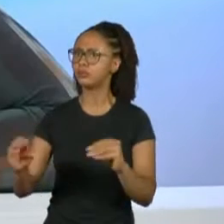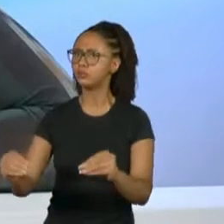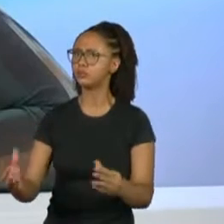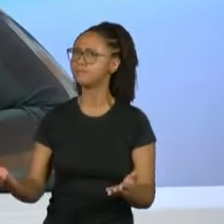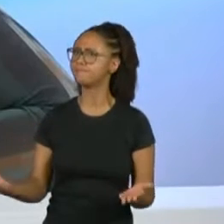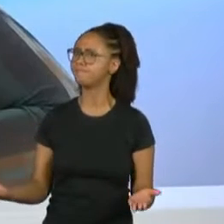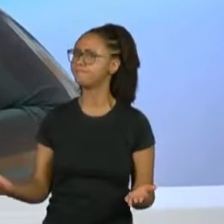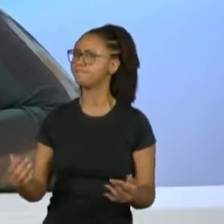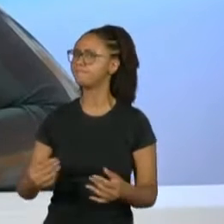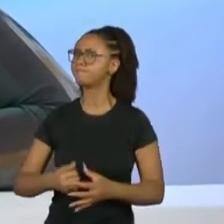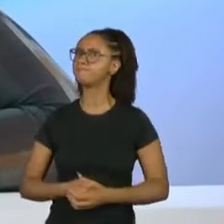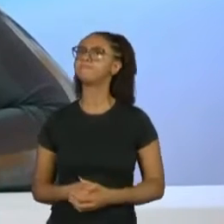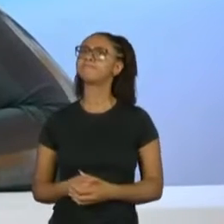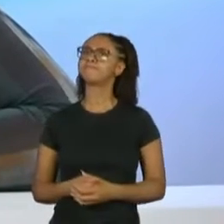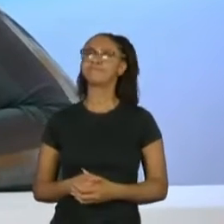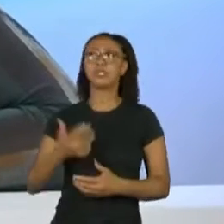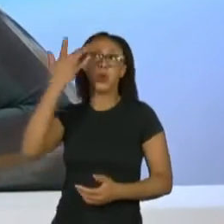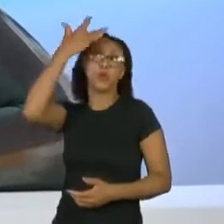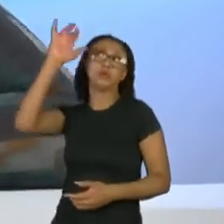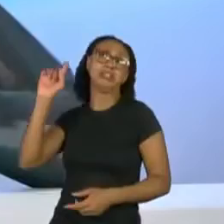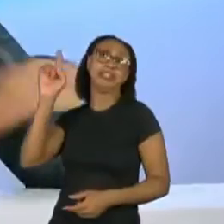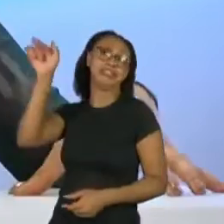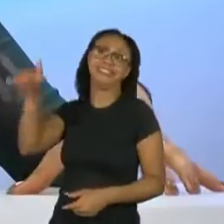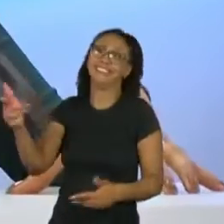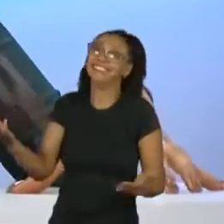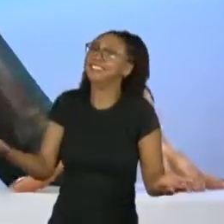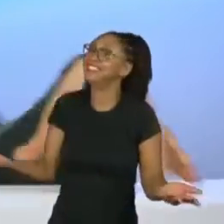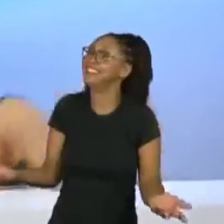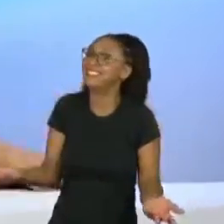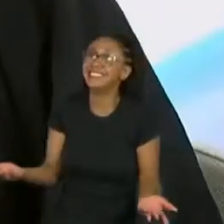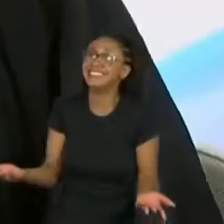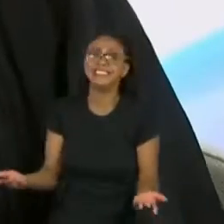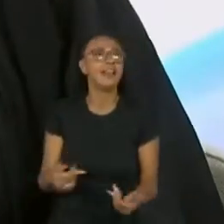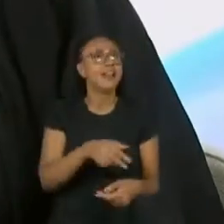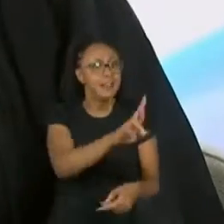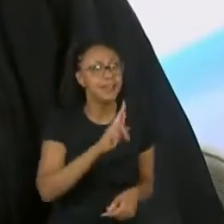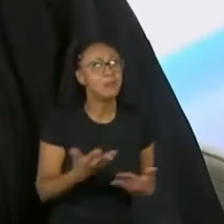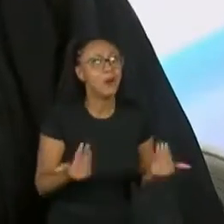Eu sei onde a gente vai chegar. Me dá essa resposta.